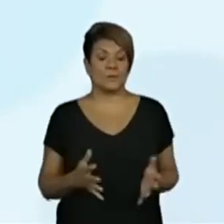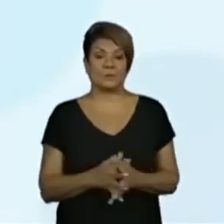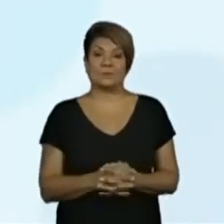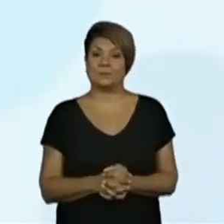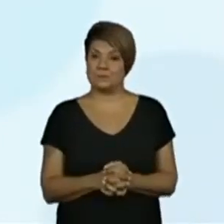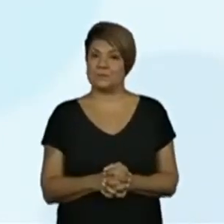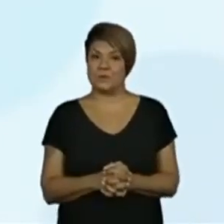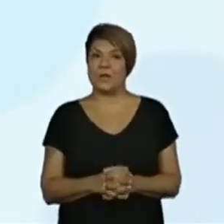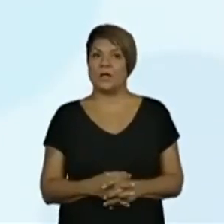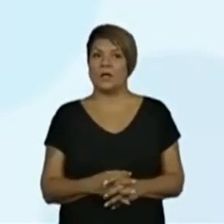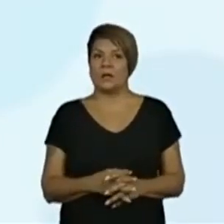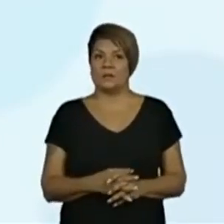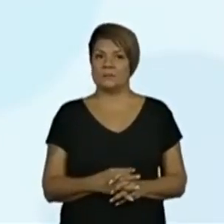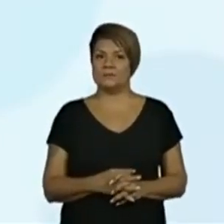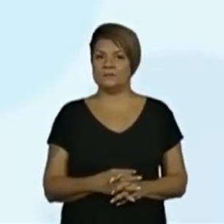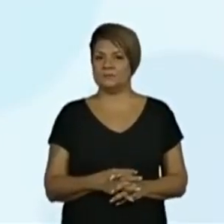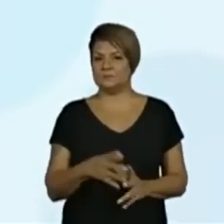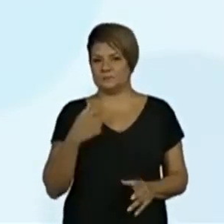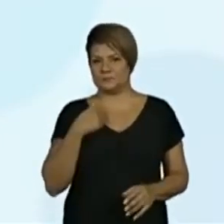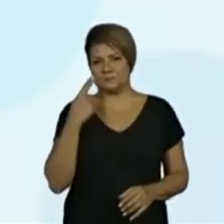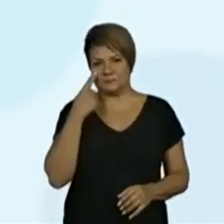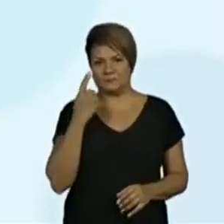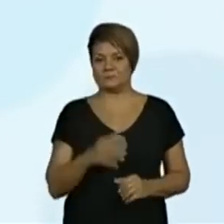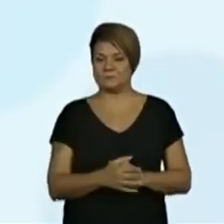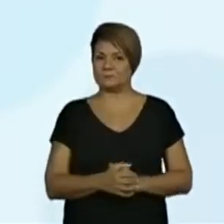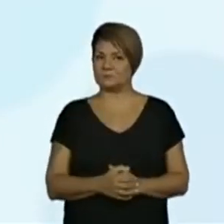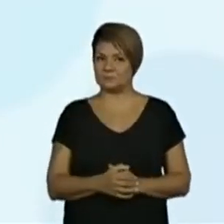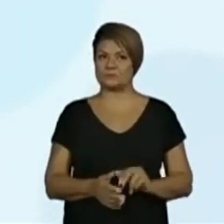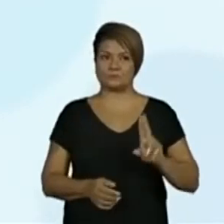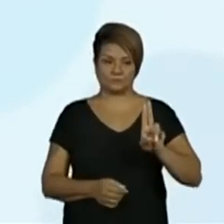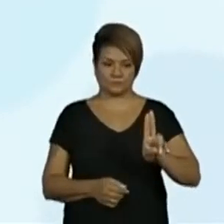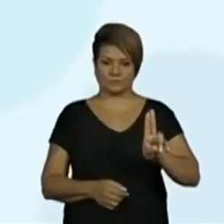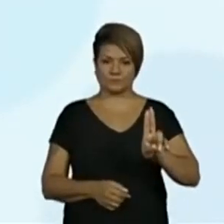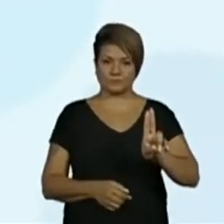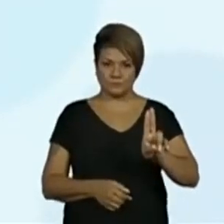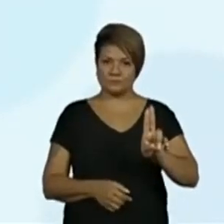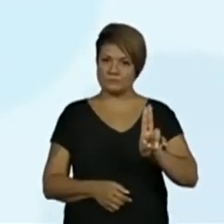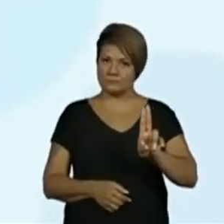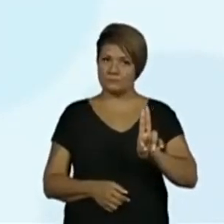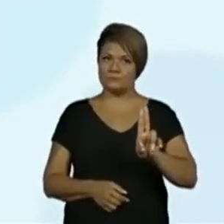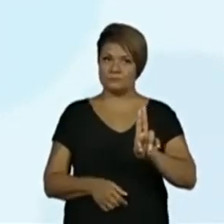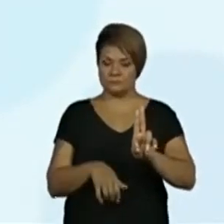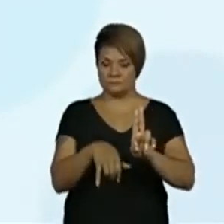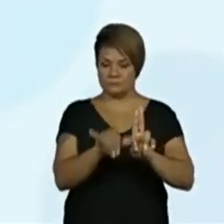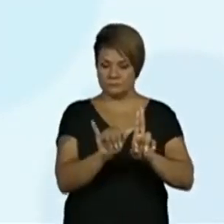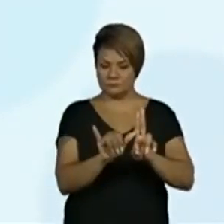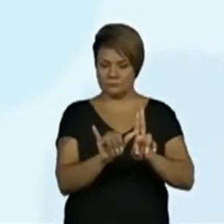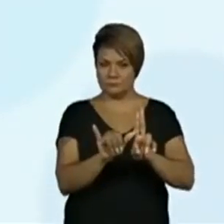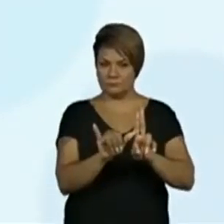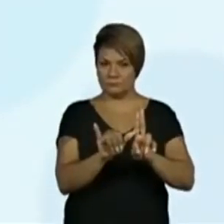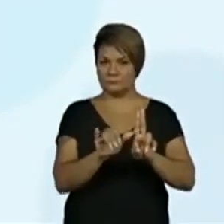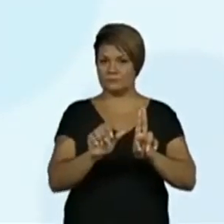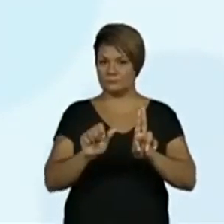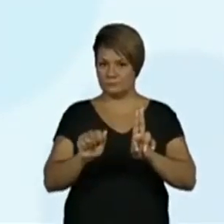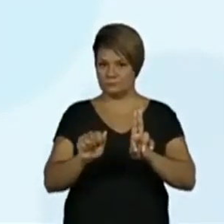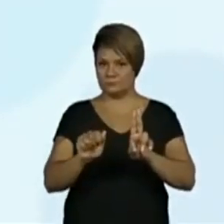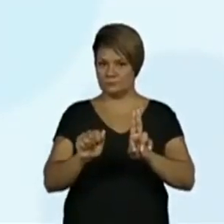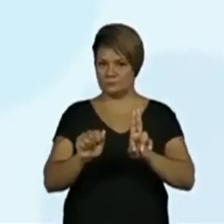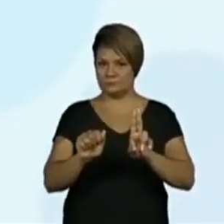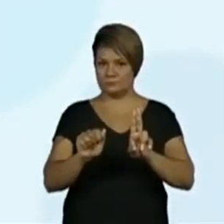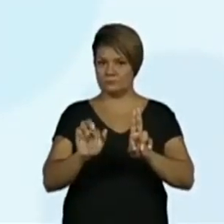Então, vamos conferir essa escrita com vocês, ó. Letra U. Vem se aí aparecer o Y. O A.